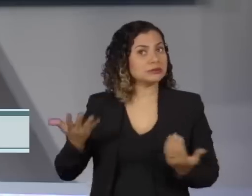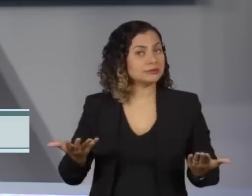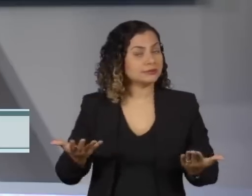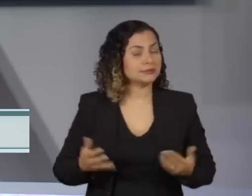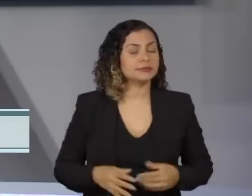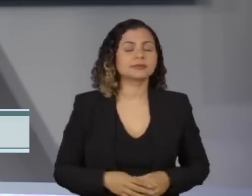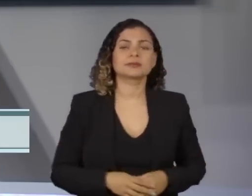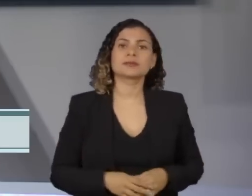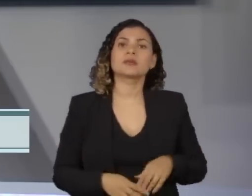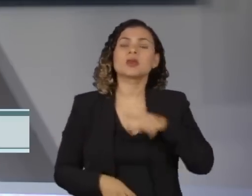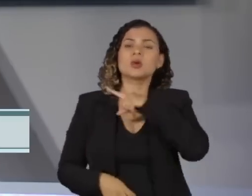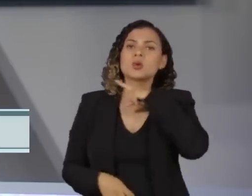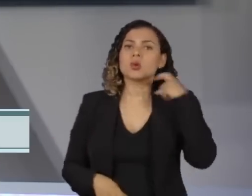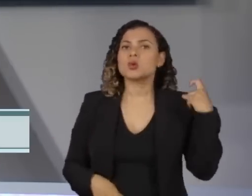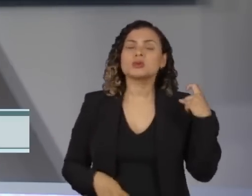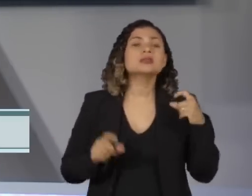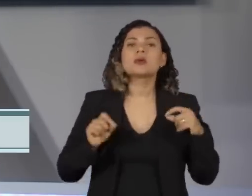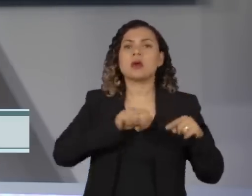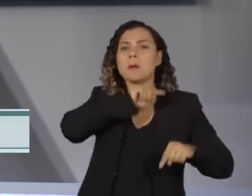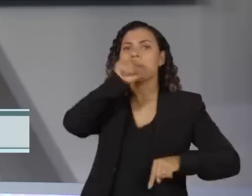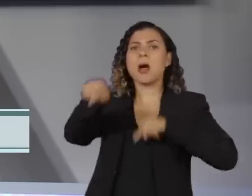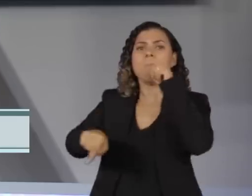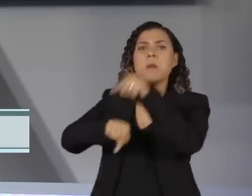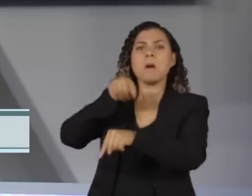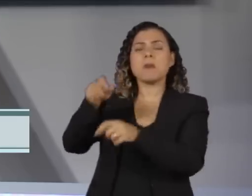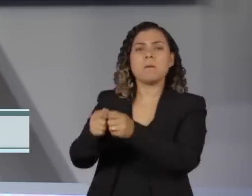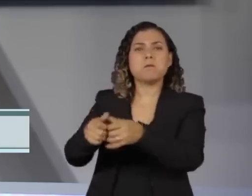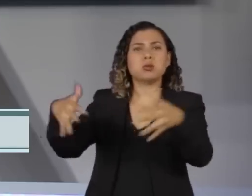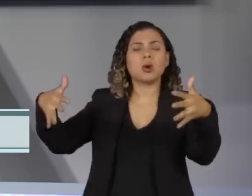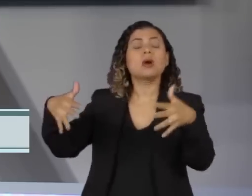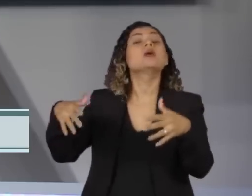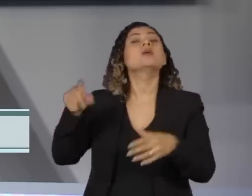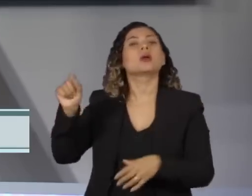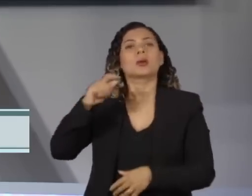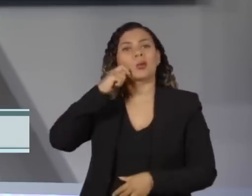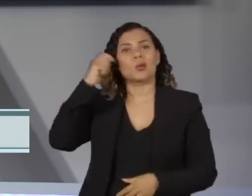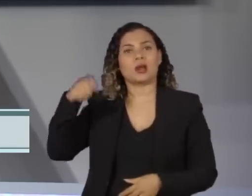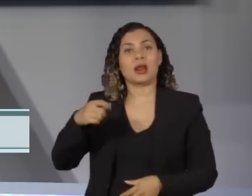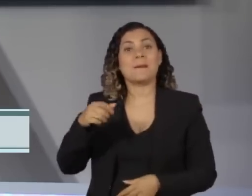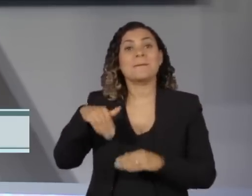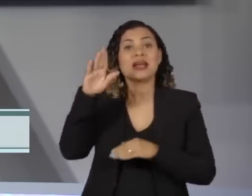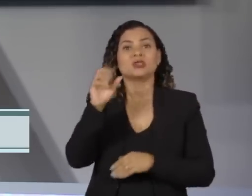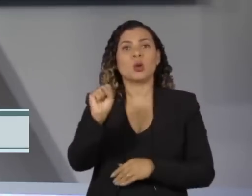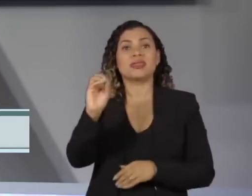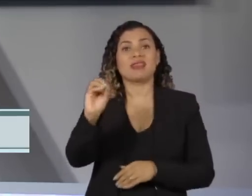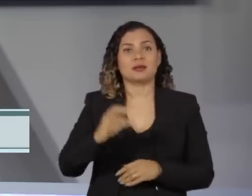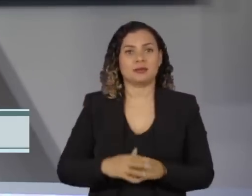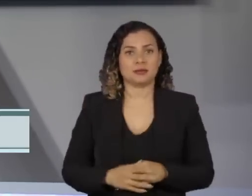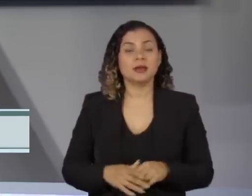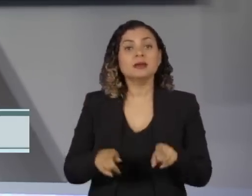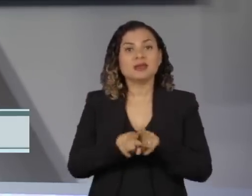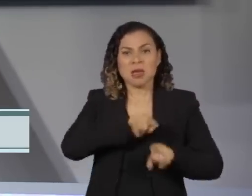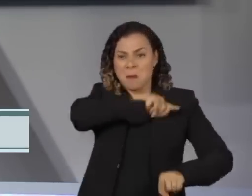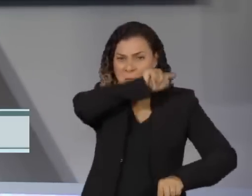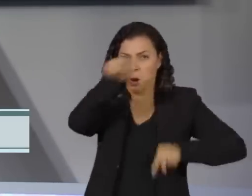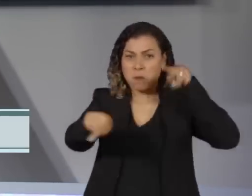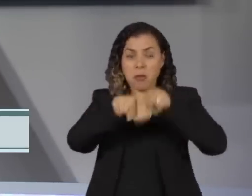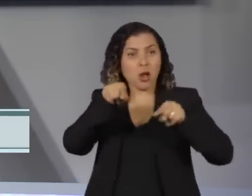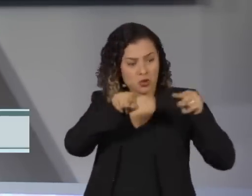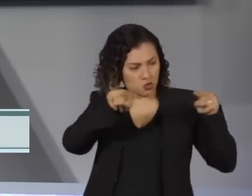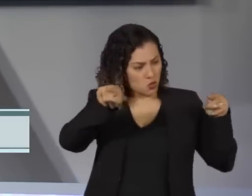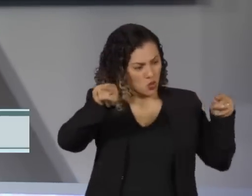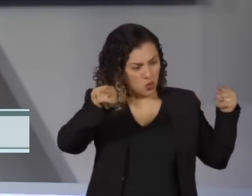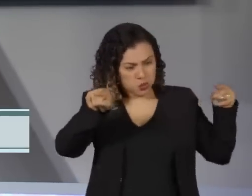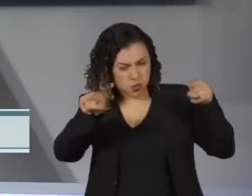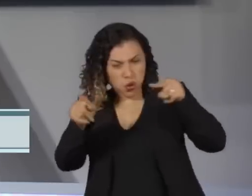A Rússia lançou mais de 80 bombas sobre a Ucrânia e pela primeira vez também utilizou mísseis hipersônicos, que são